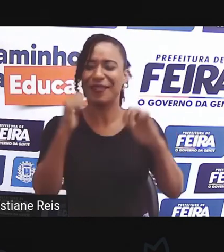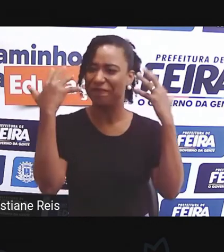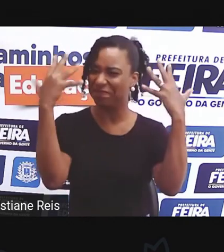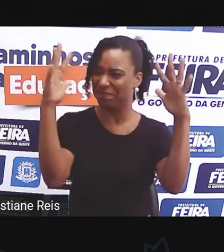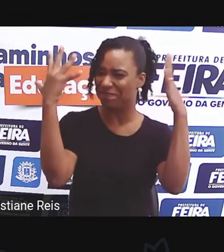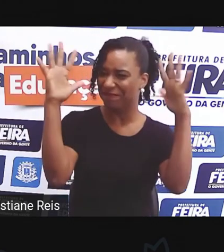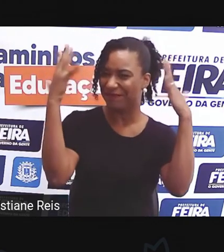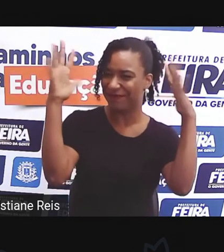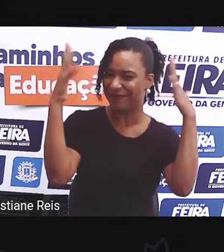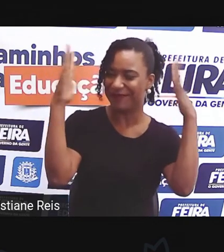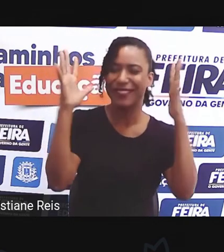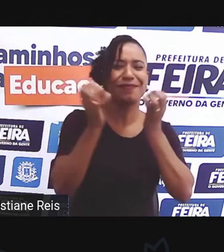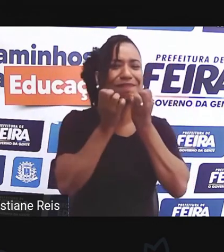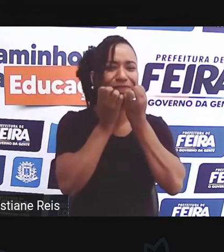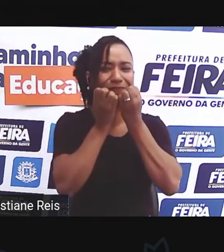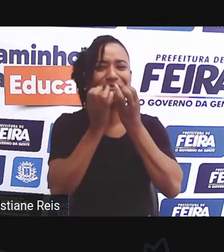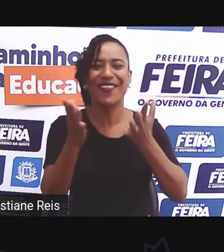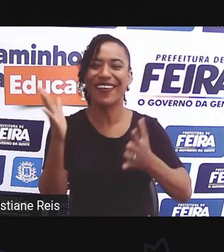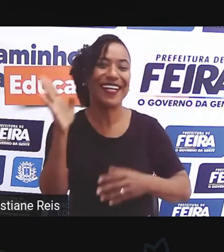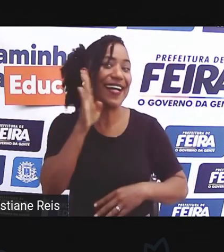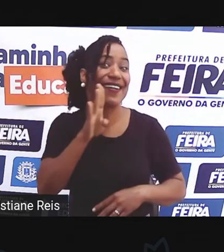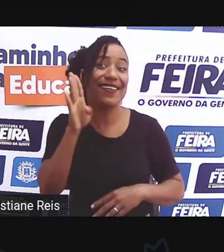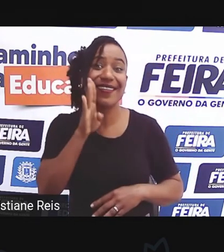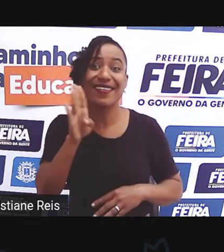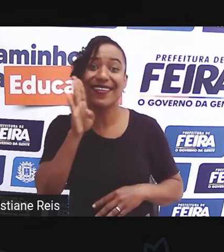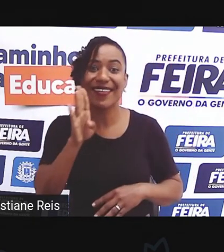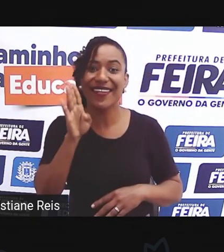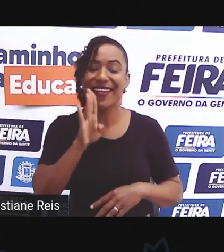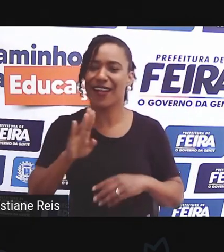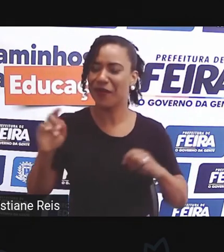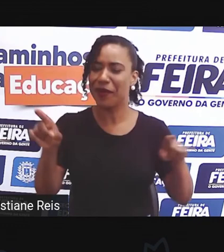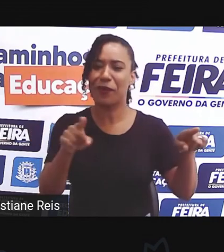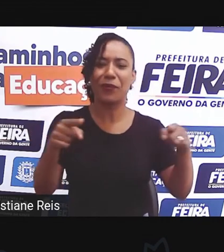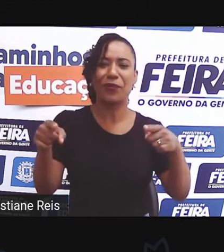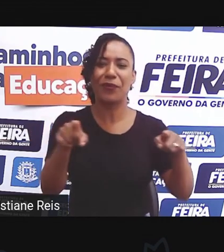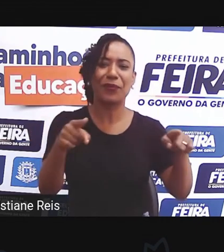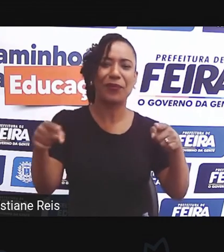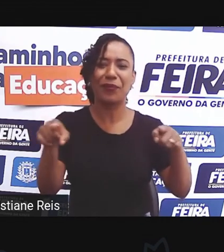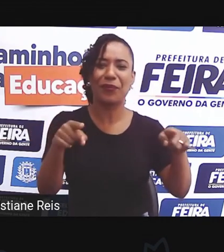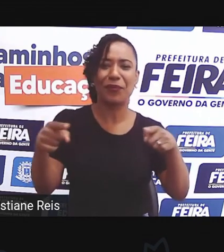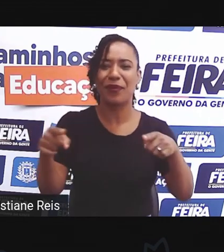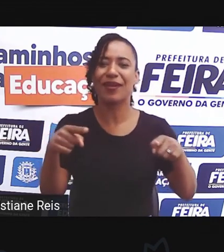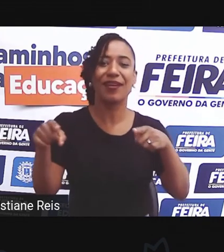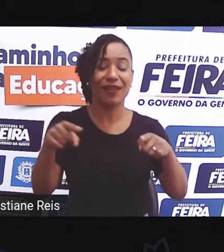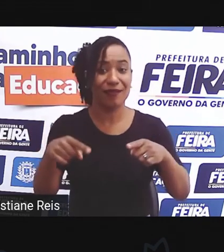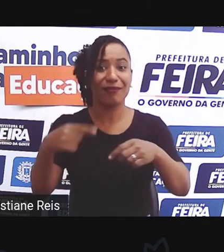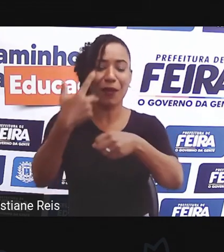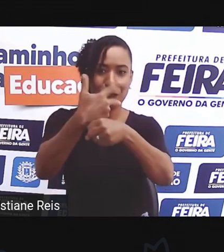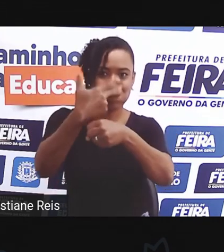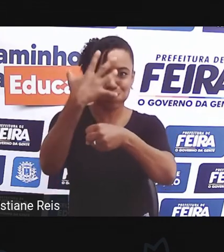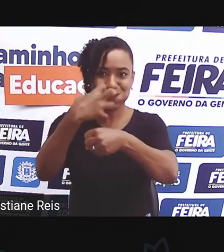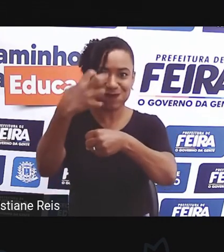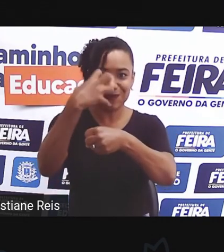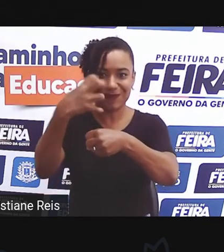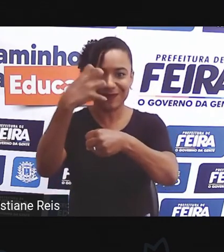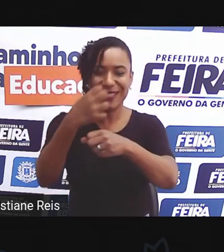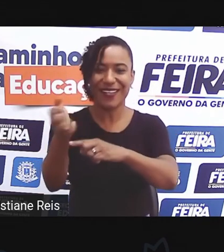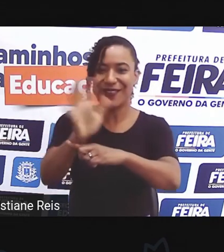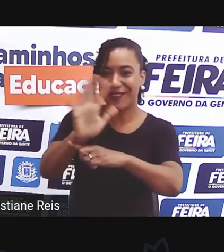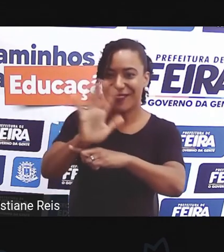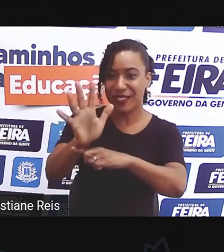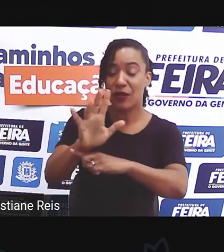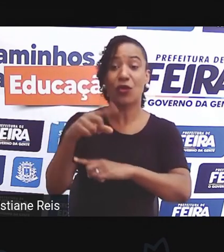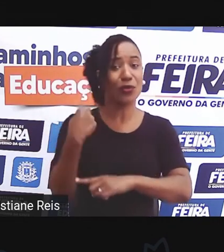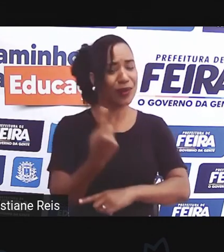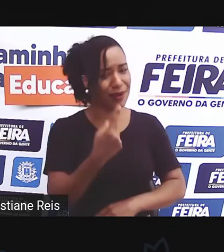Muito bacana mesmo A música que elas cantaram Gravaram E nos ensinaram A proteger